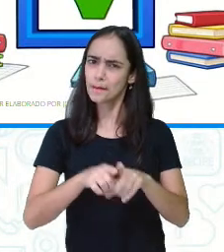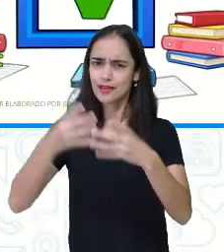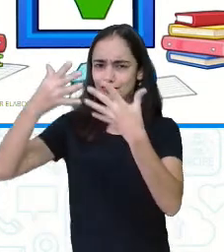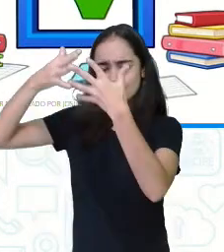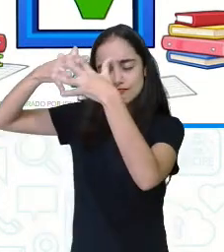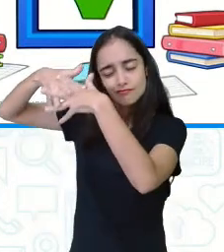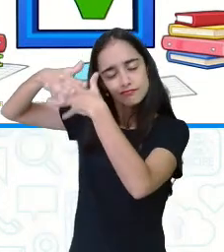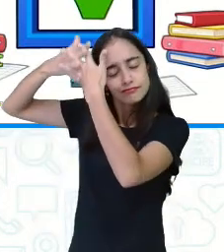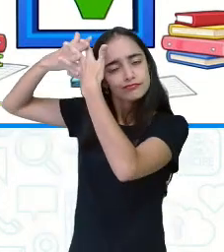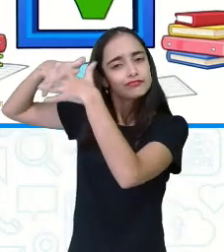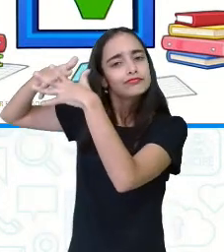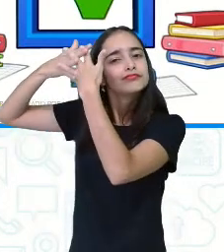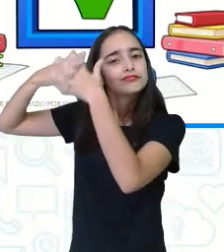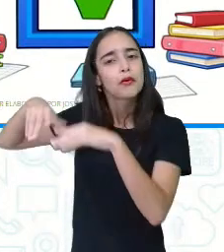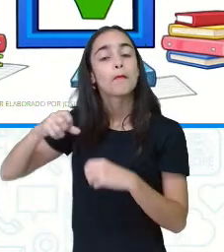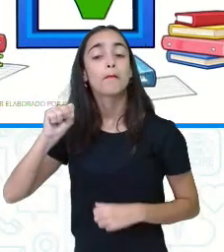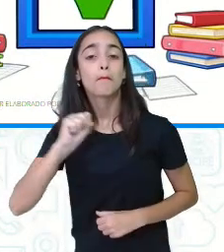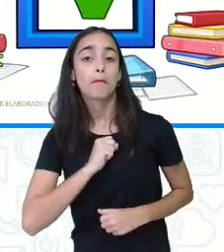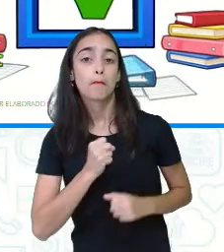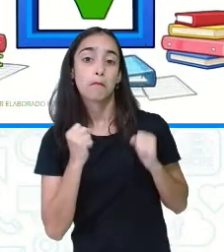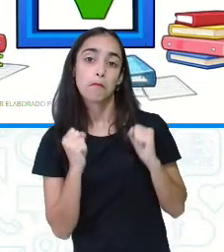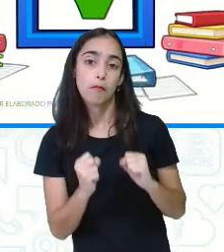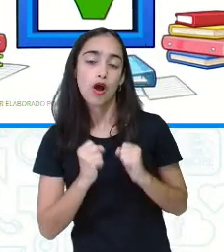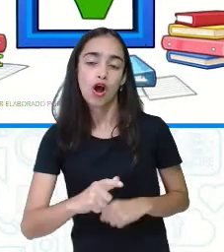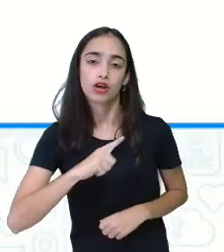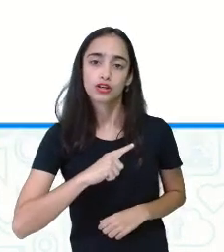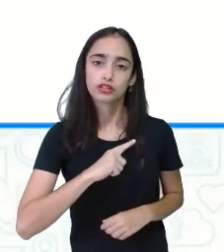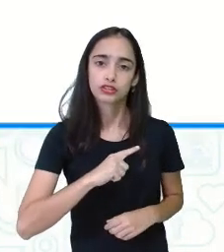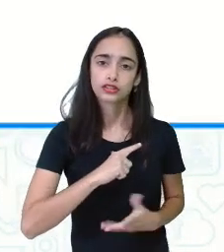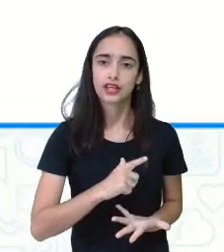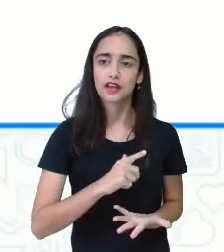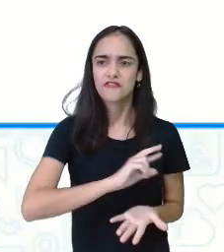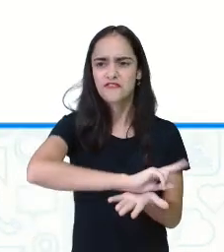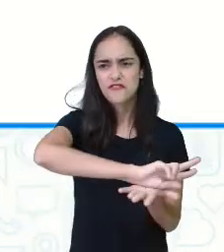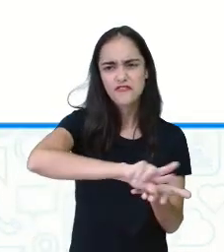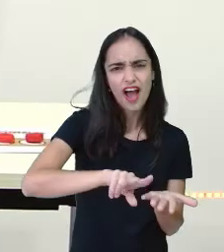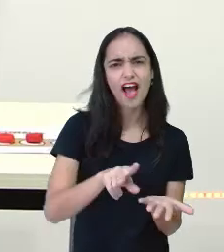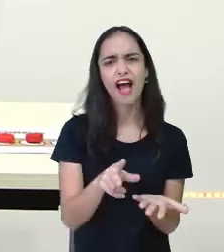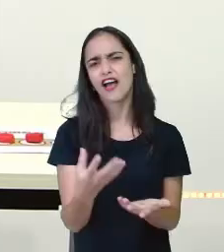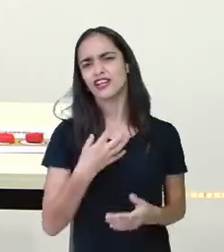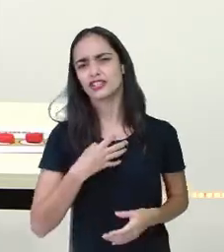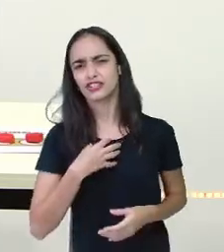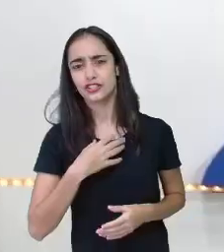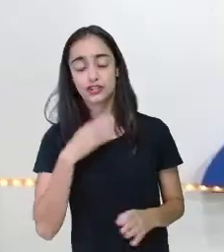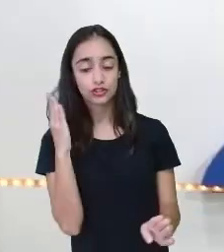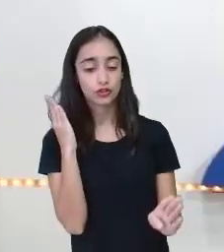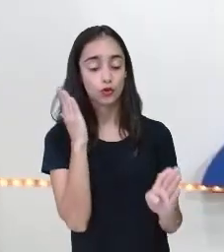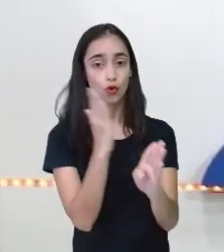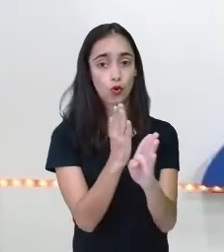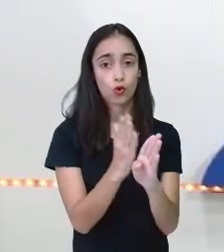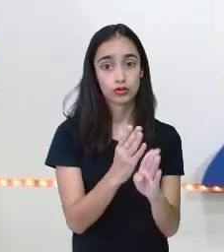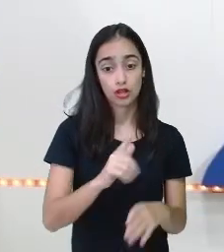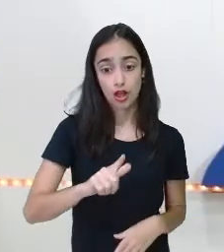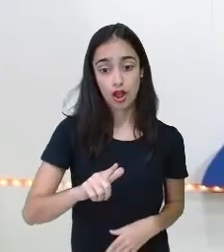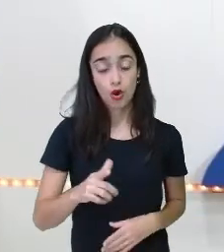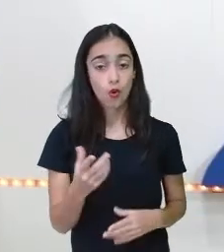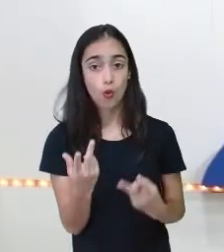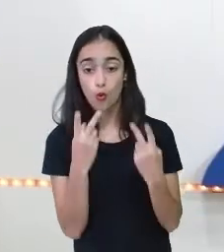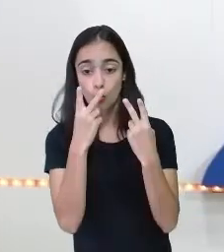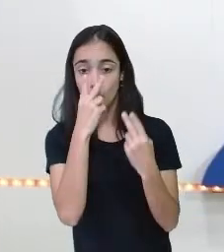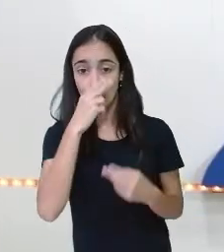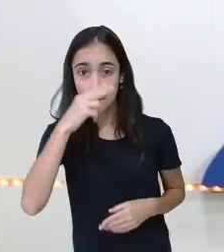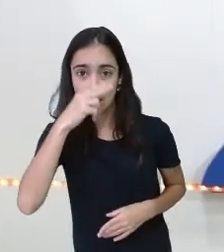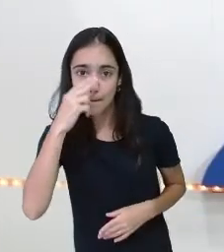ter diferentes maneiras de se encontrar o mesmo resultado. E a gente viu isso bem no 1 mais 4. 4 mais 1, quer dizer, a gente...